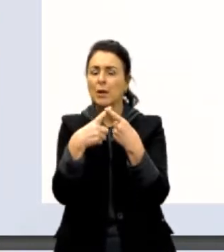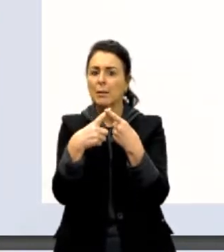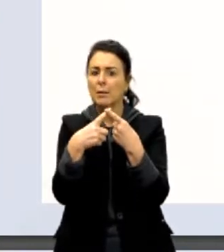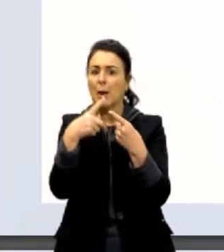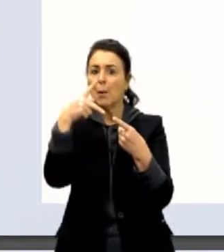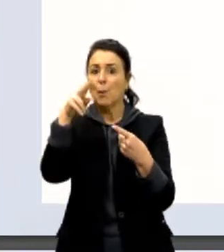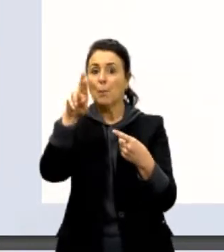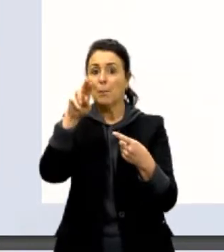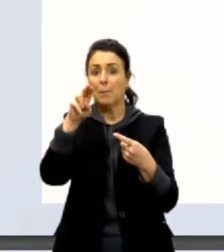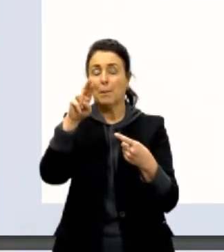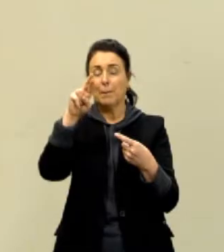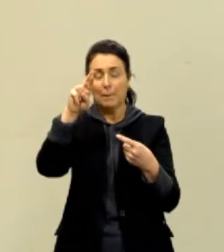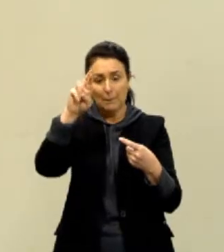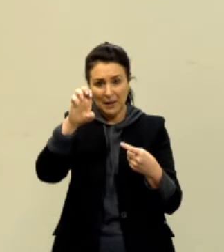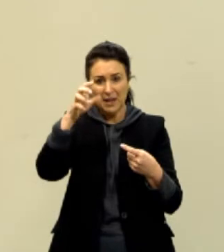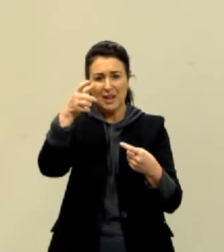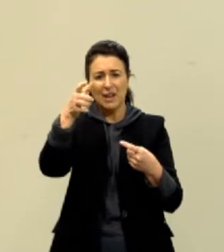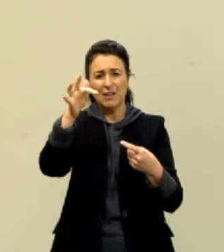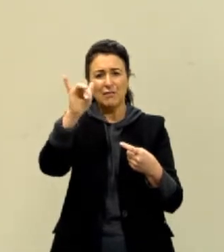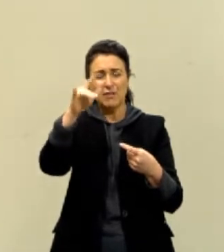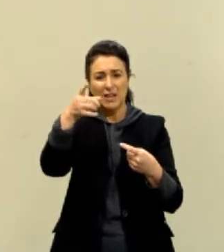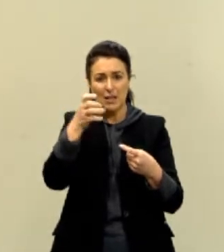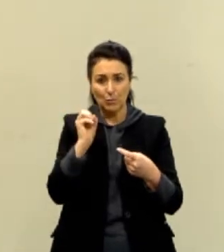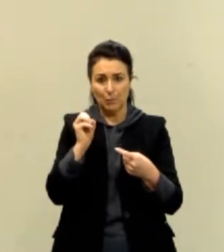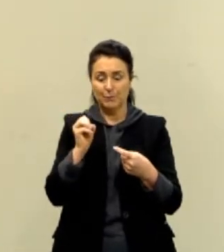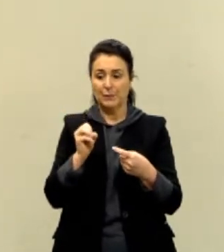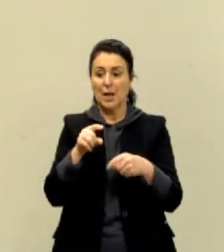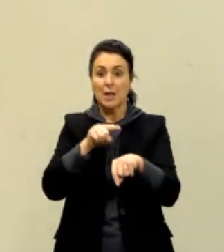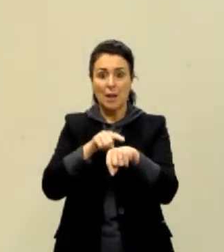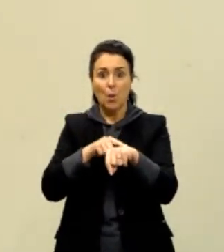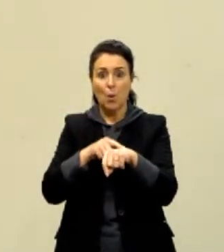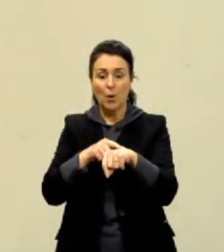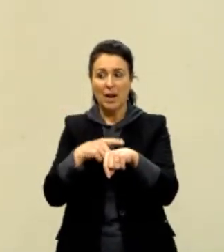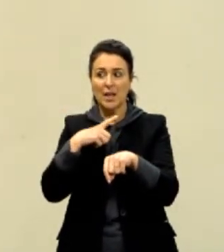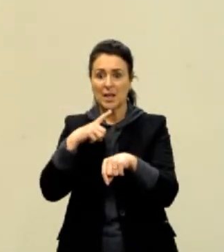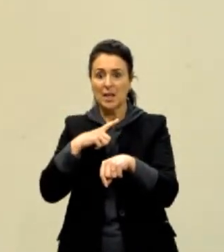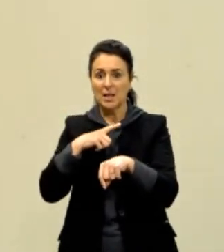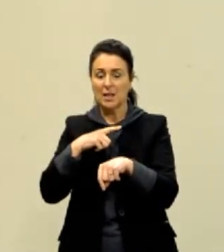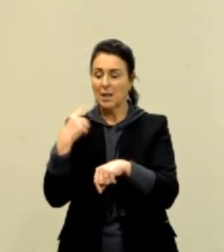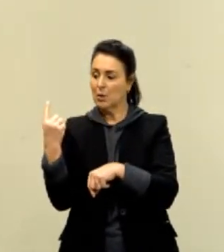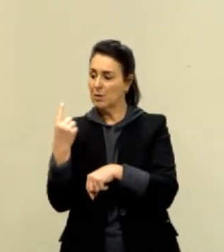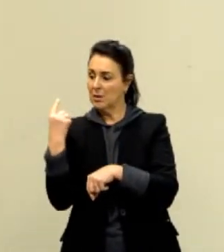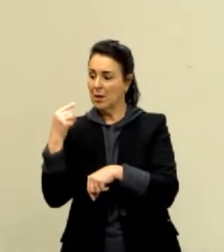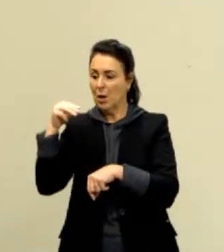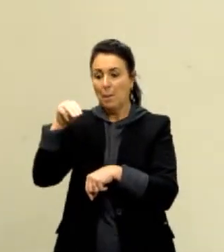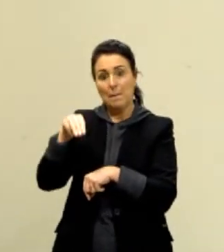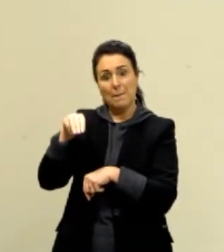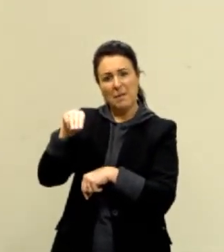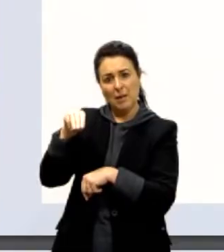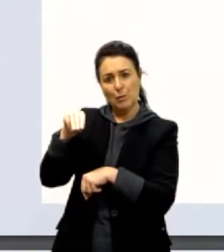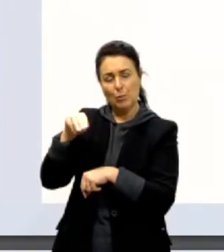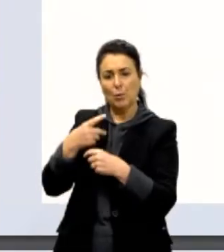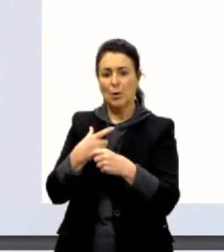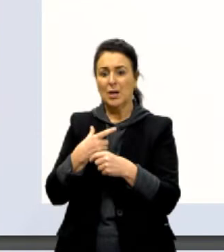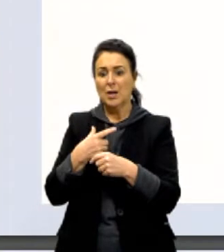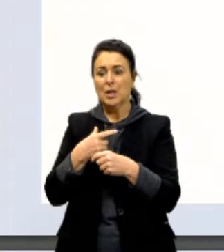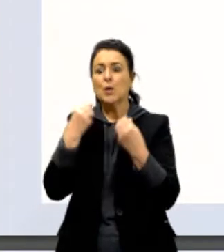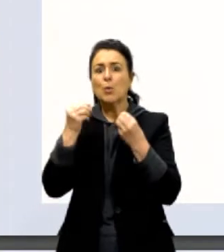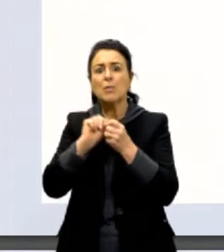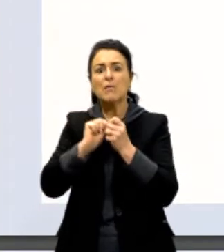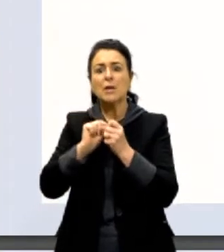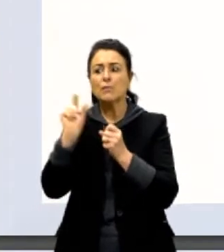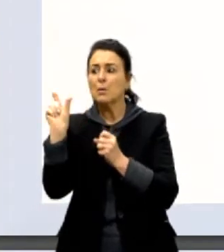no momento que você tem uma unidade oficial metro, mas vamos supor que você trabalha com unidades muito menores do que um metro,